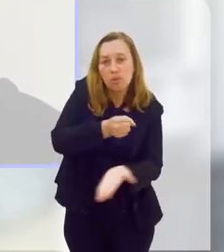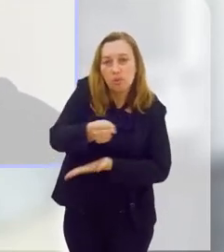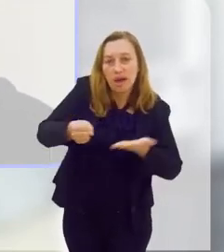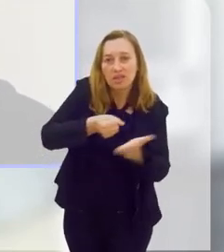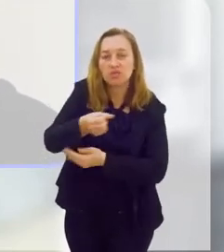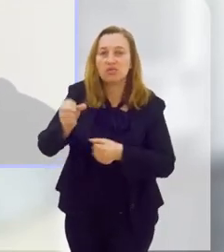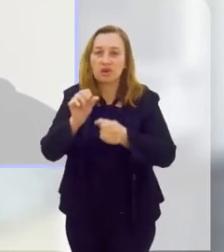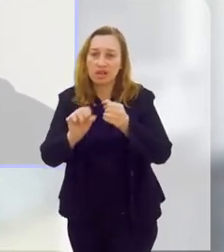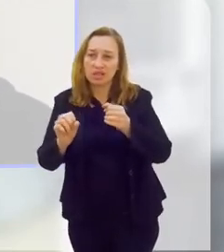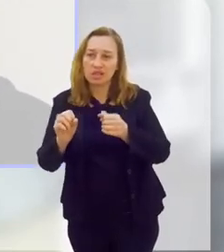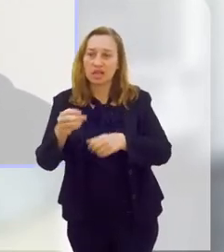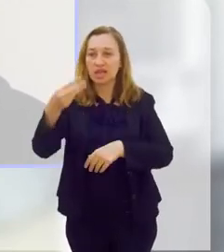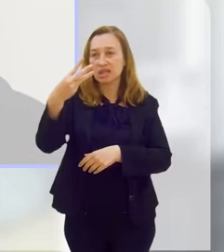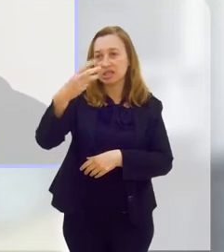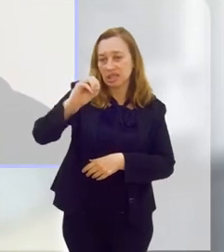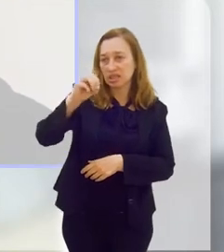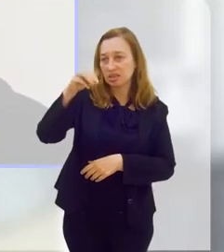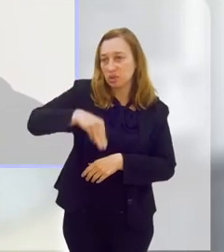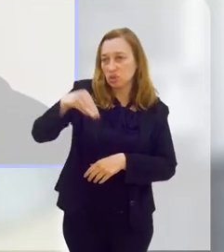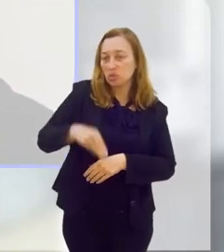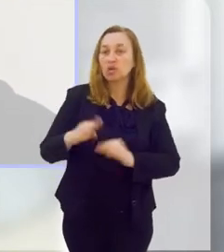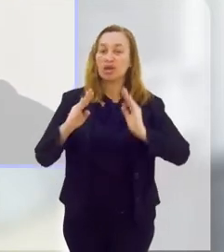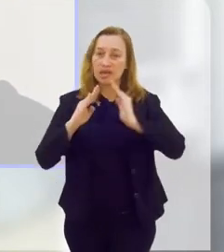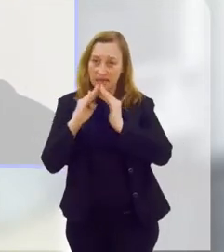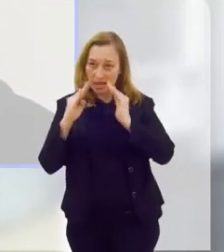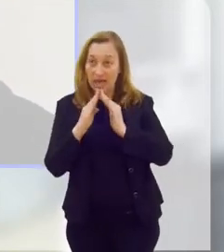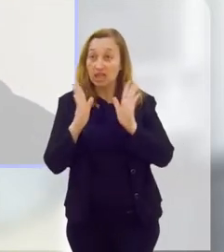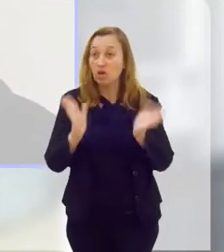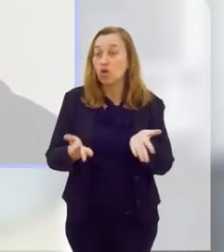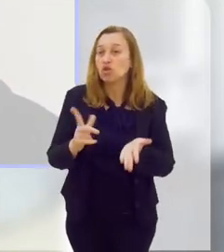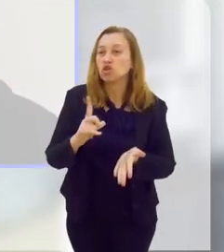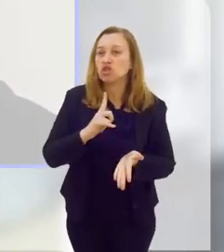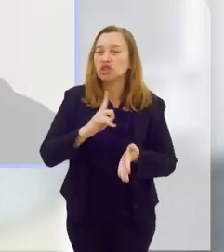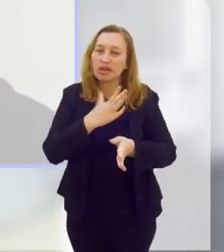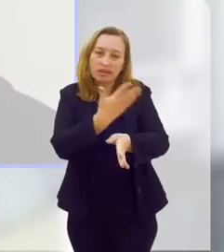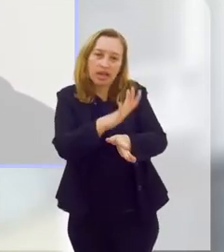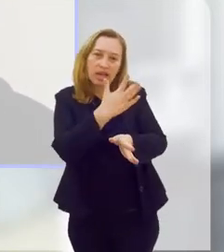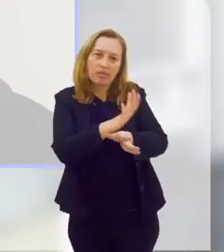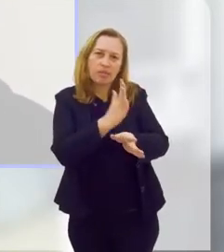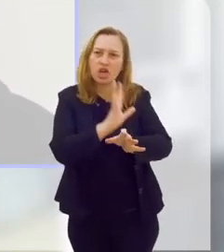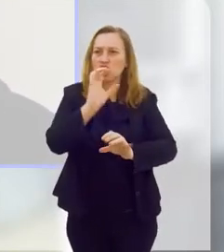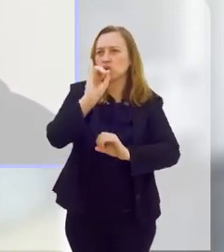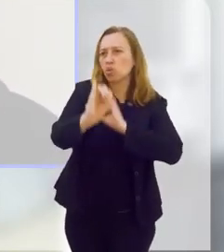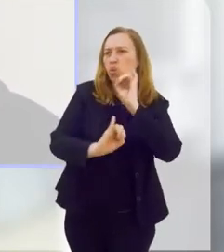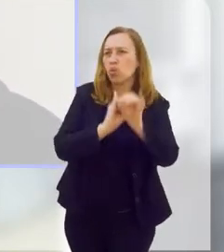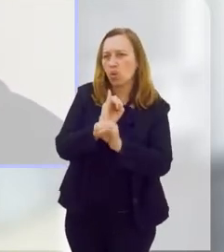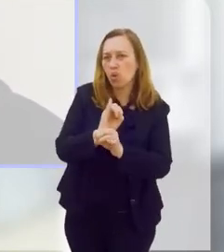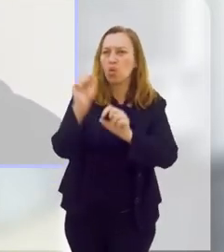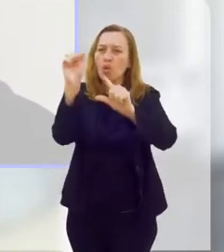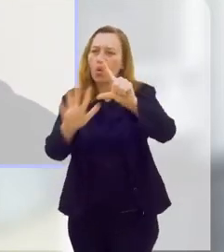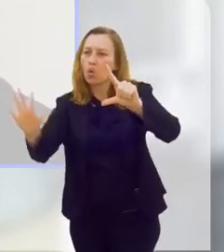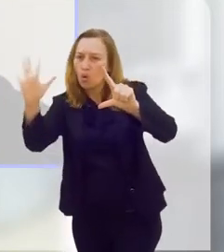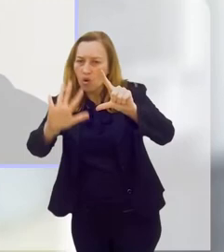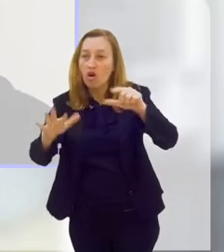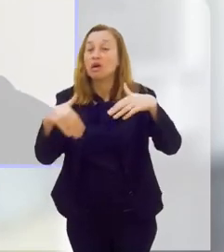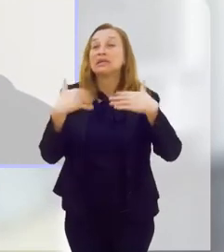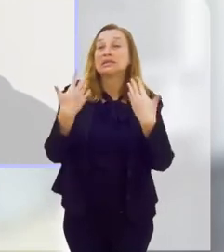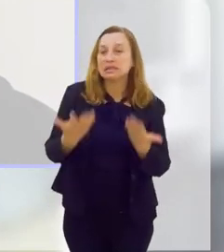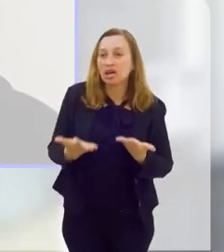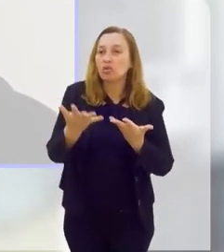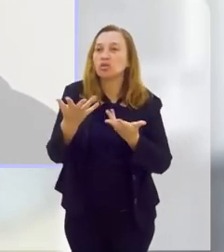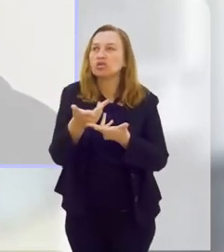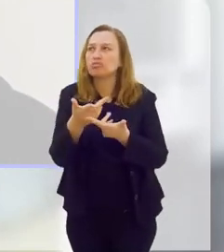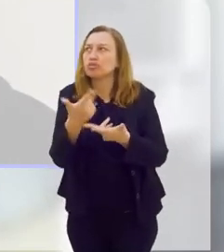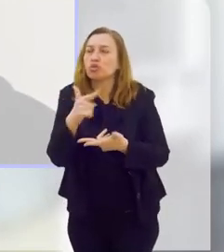básico, sabe? 30 minutos em casa, ali. Hoje tem treinamento online, tem plataformas, sabe?